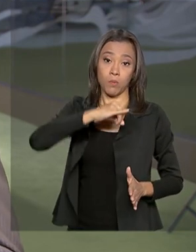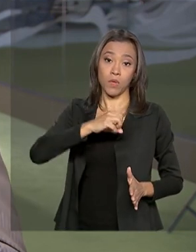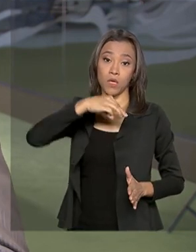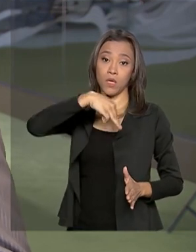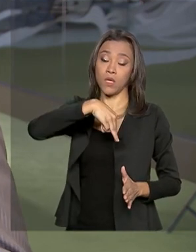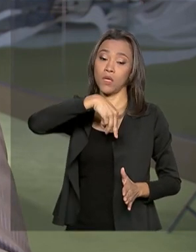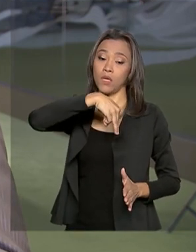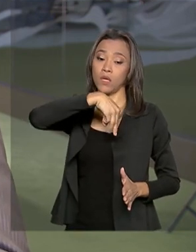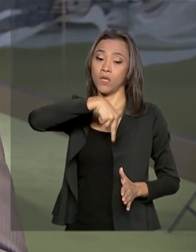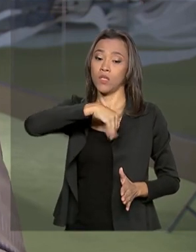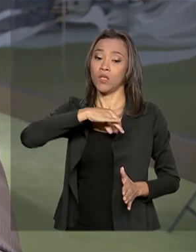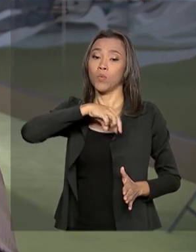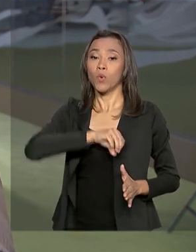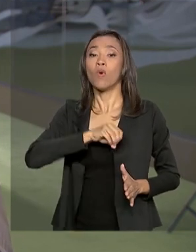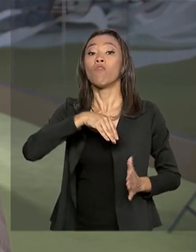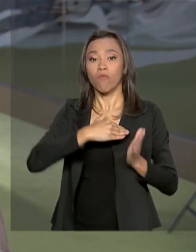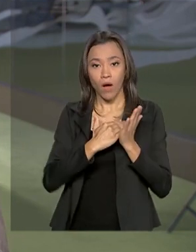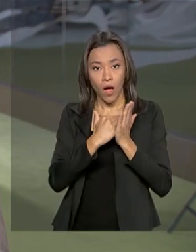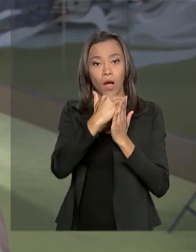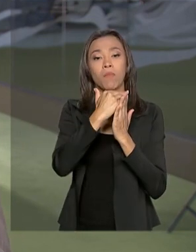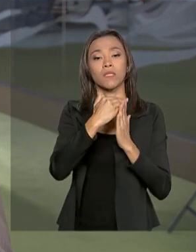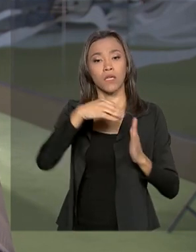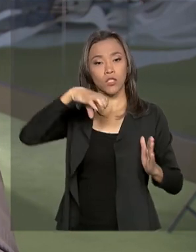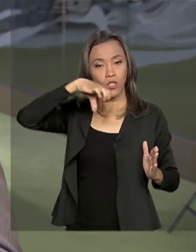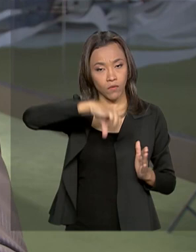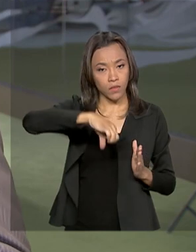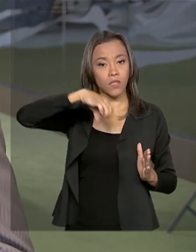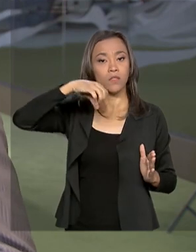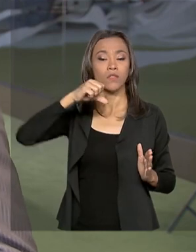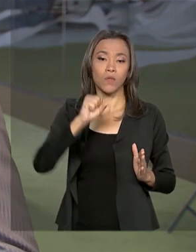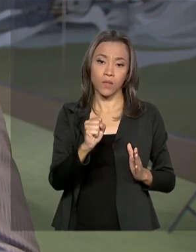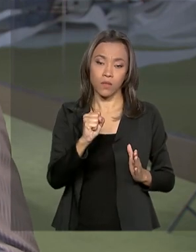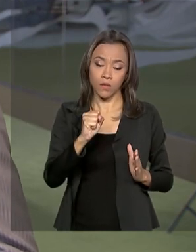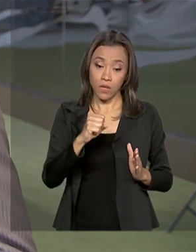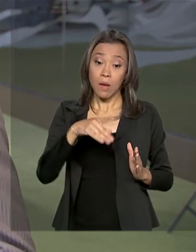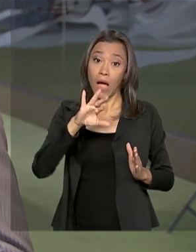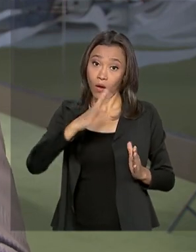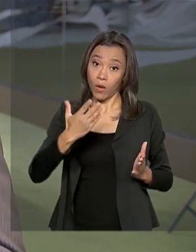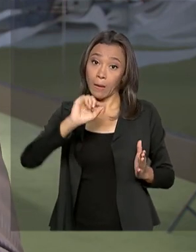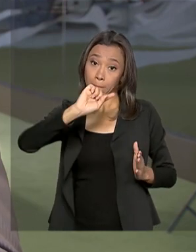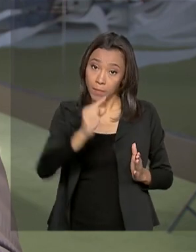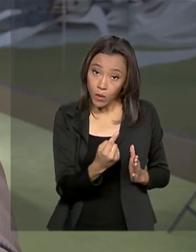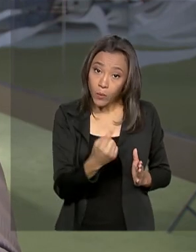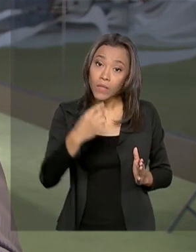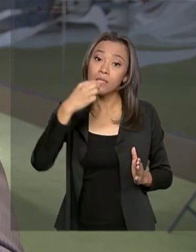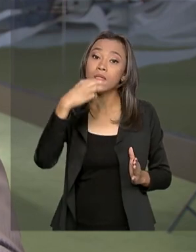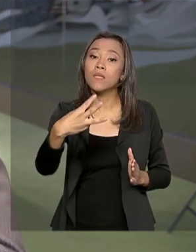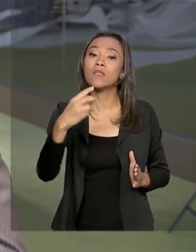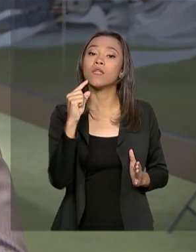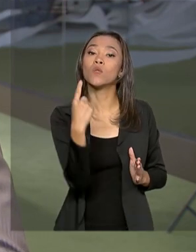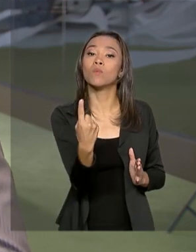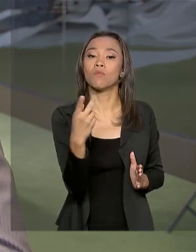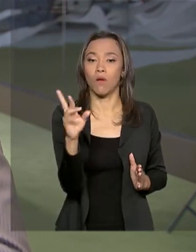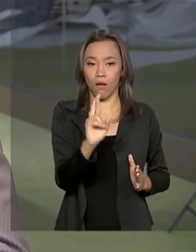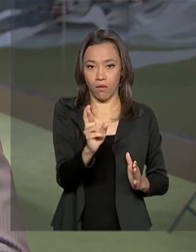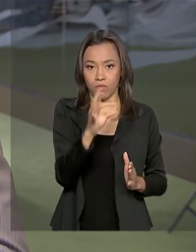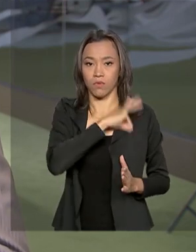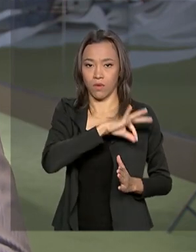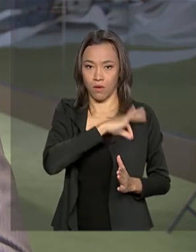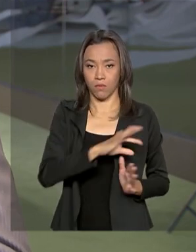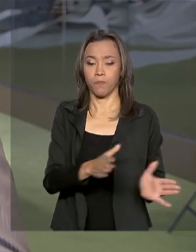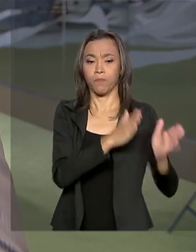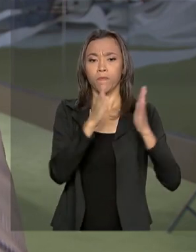vai passar dos atuais R$ 988 para R$ 1.031. E o orçamento também reservou